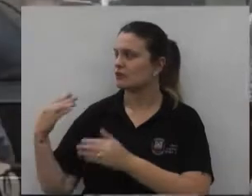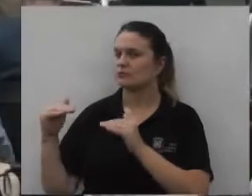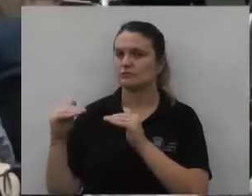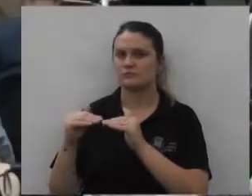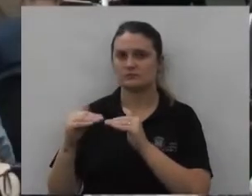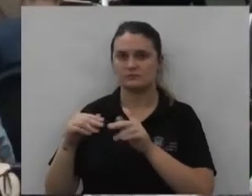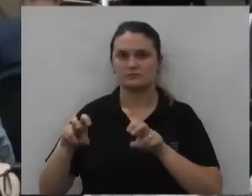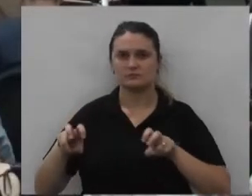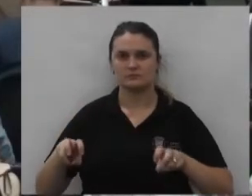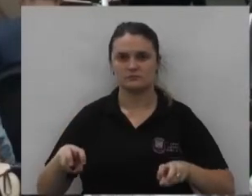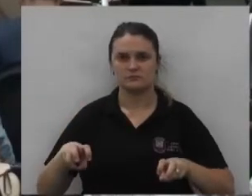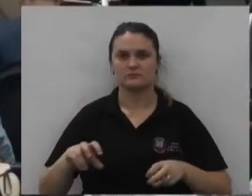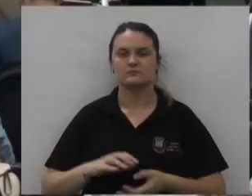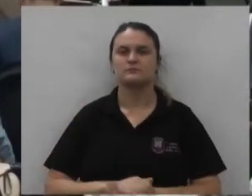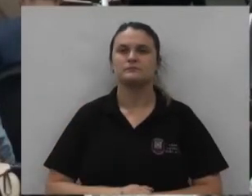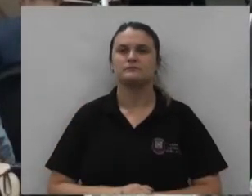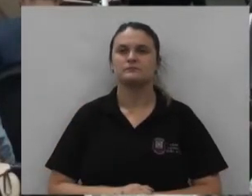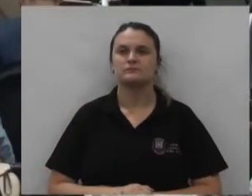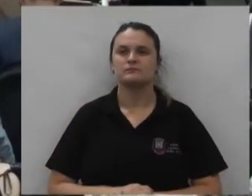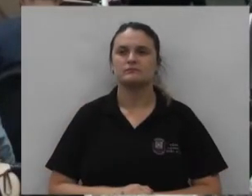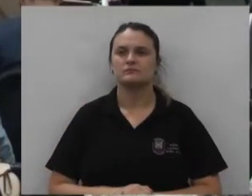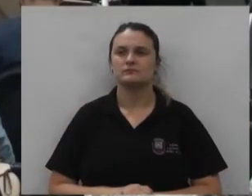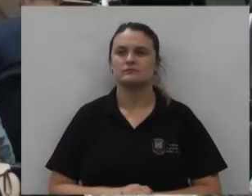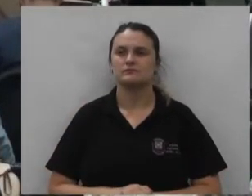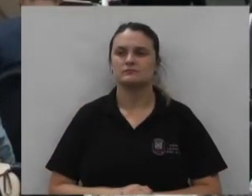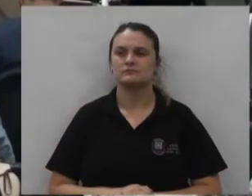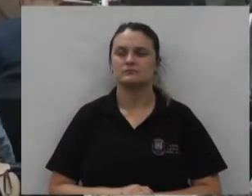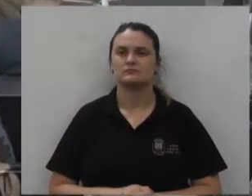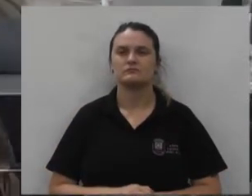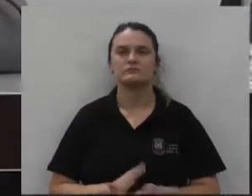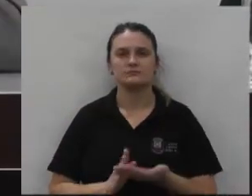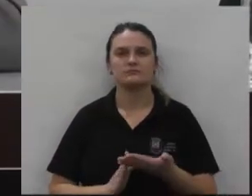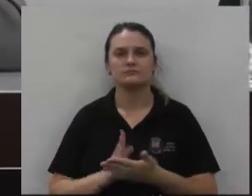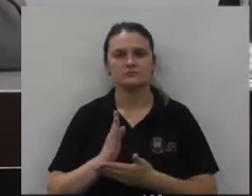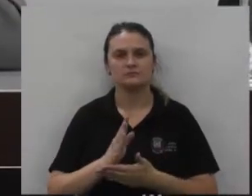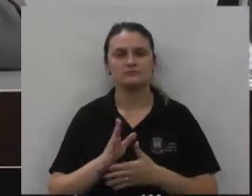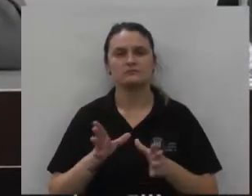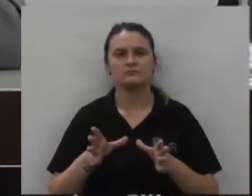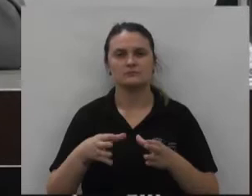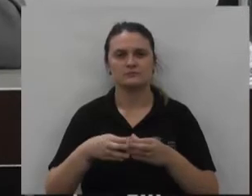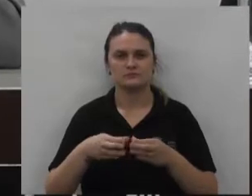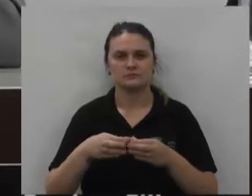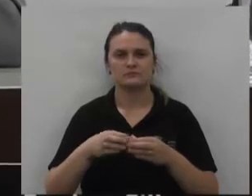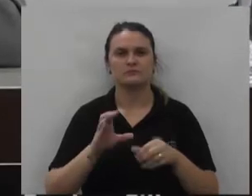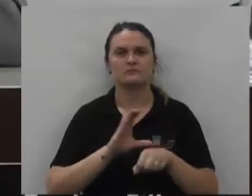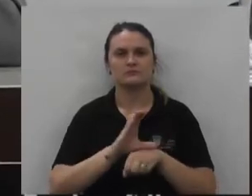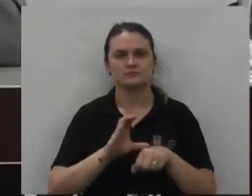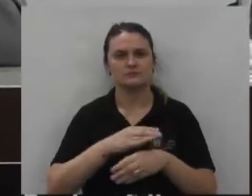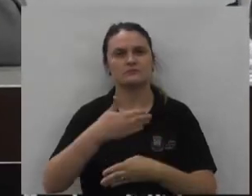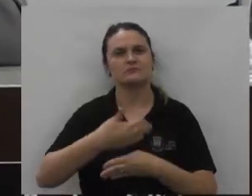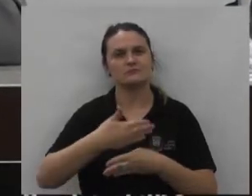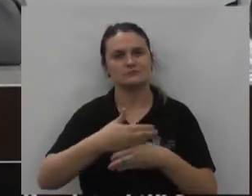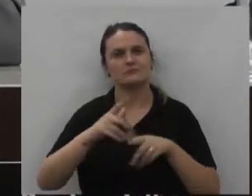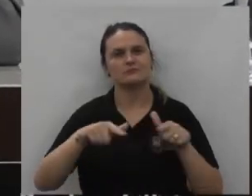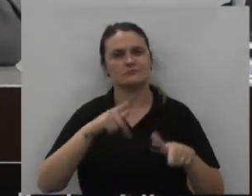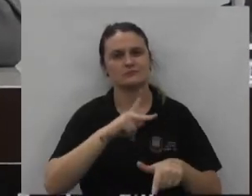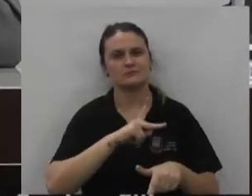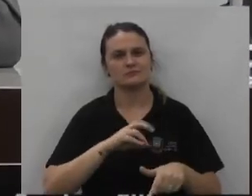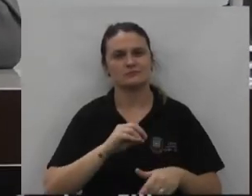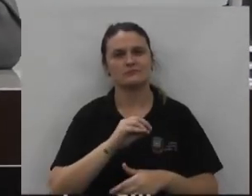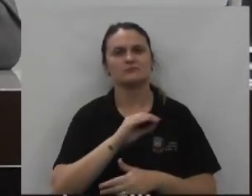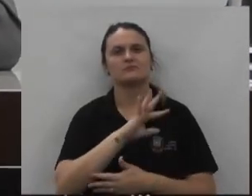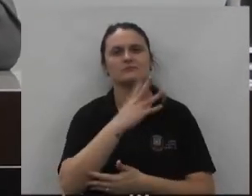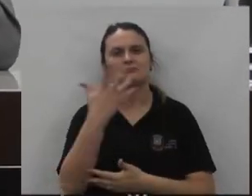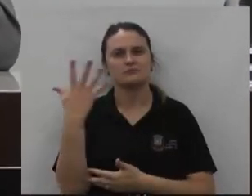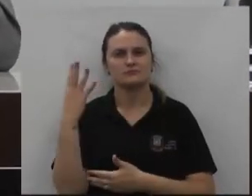vereadores que aprovam permaneçam como estão aprovado o parecer fundamentado da comissão de obras serviços públicos